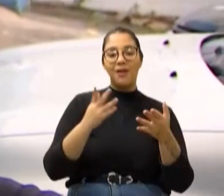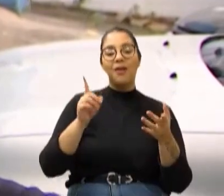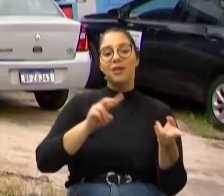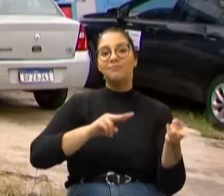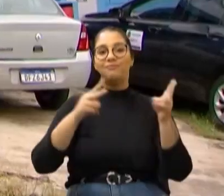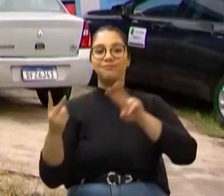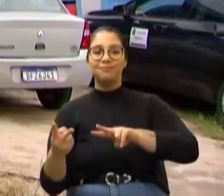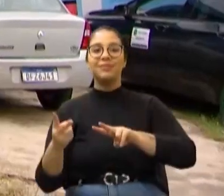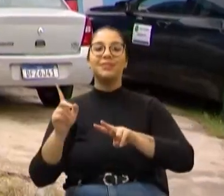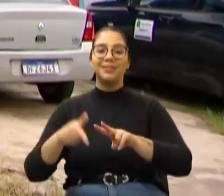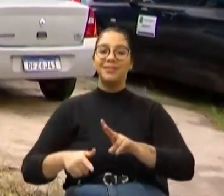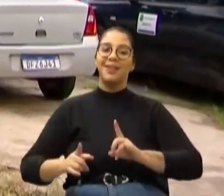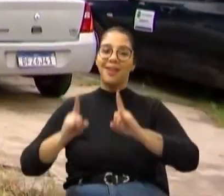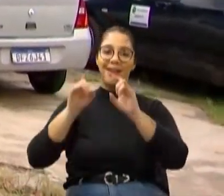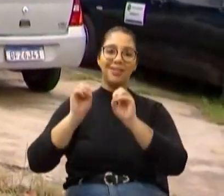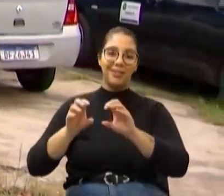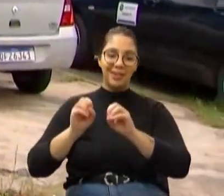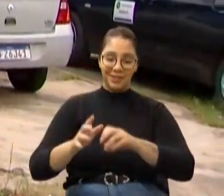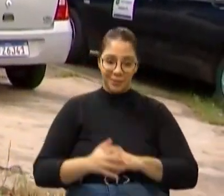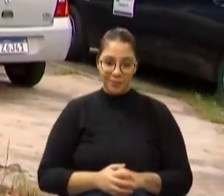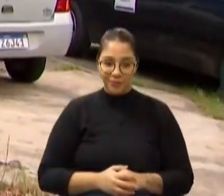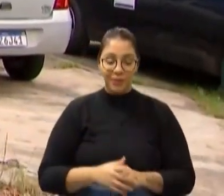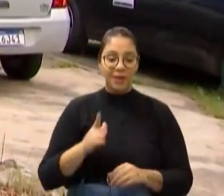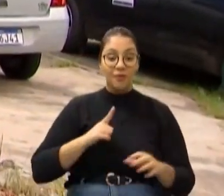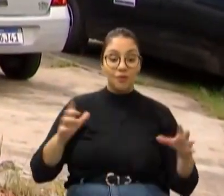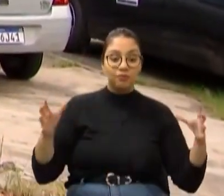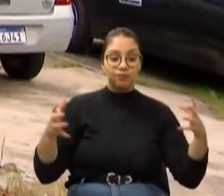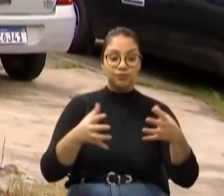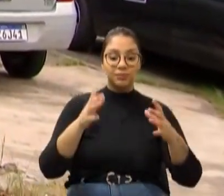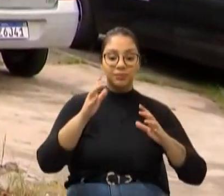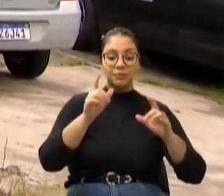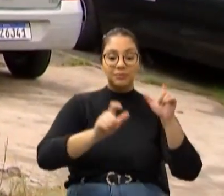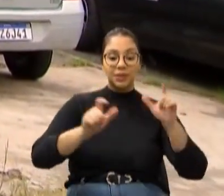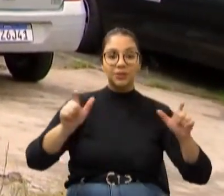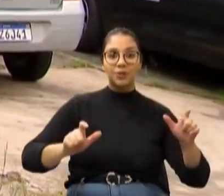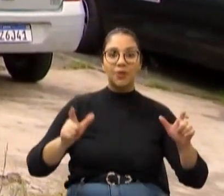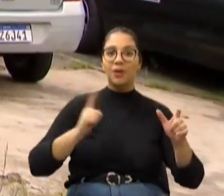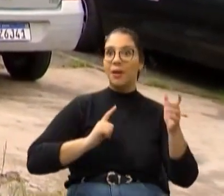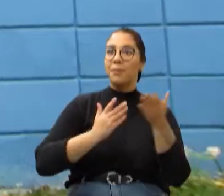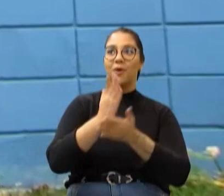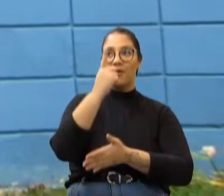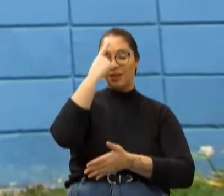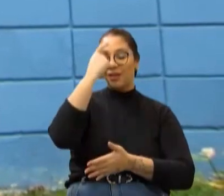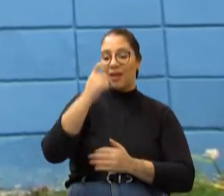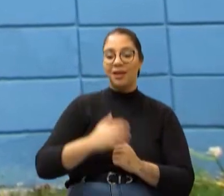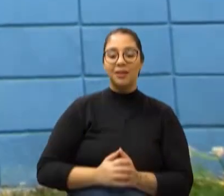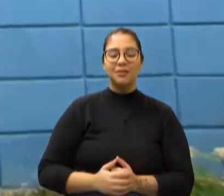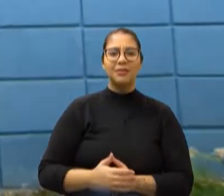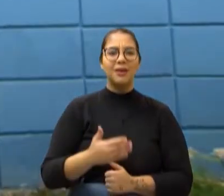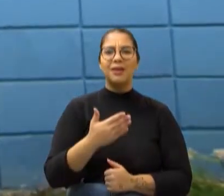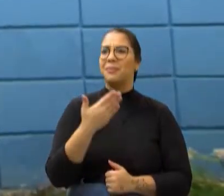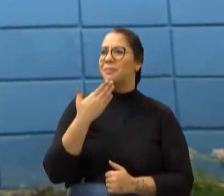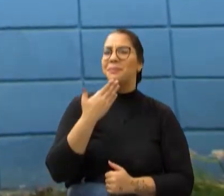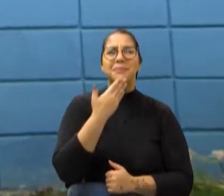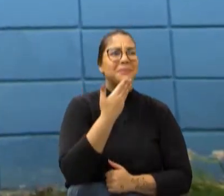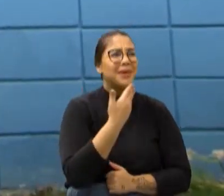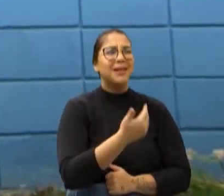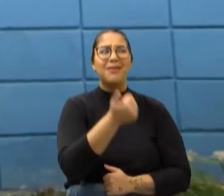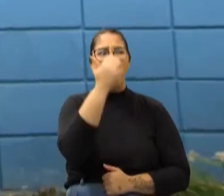para a educação. O parlamentar se reuniu com a comunidade que aprovou a ideia. Nossa, foi a melhor